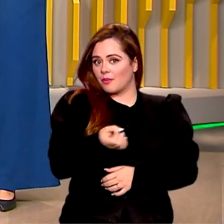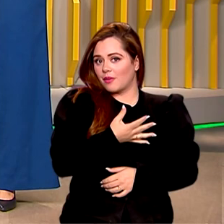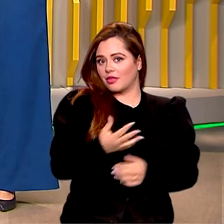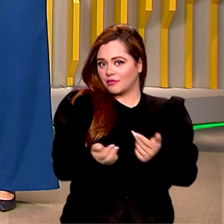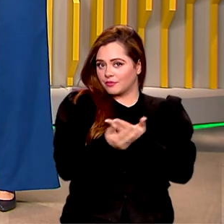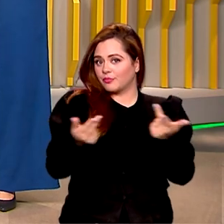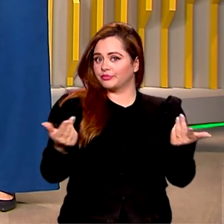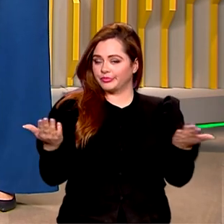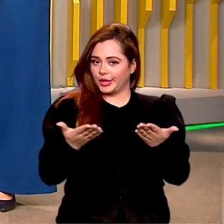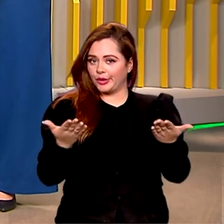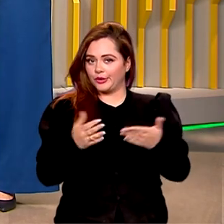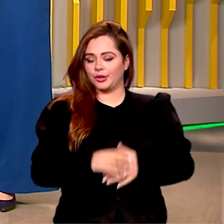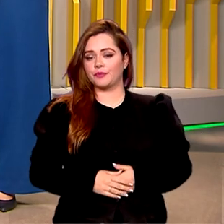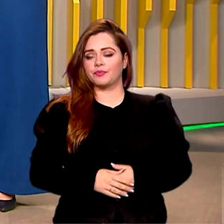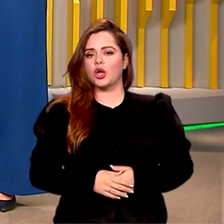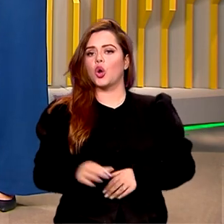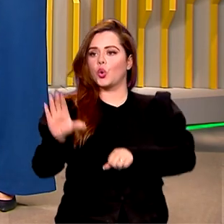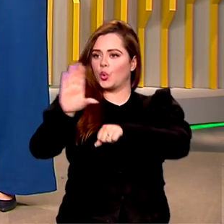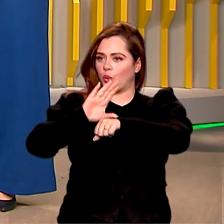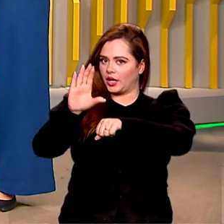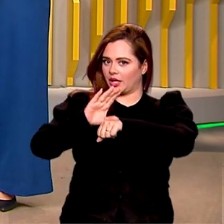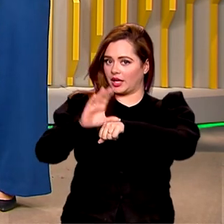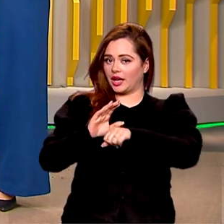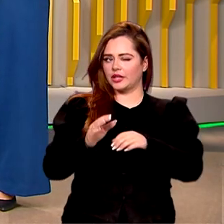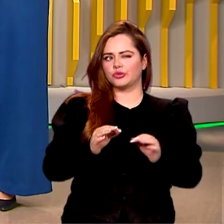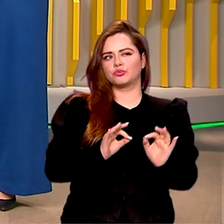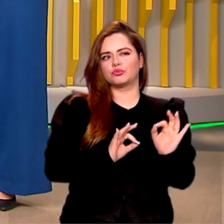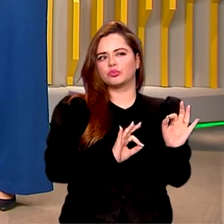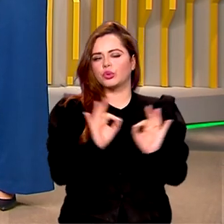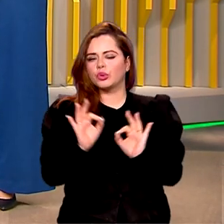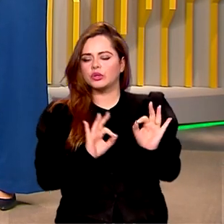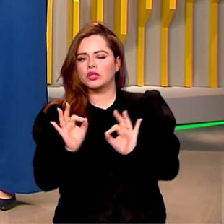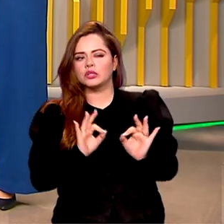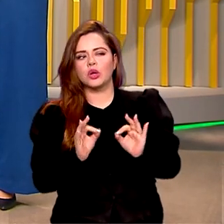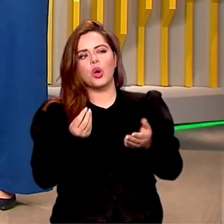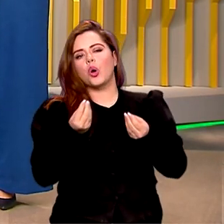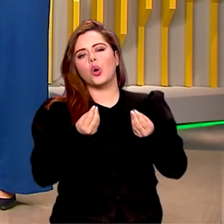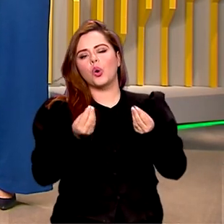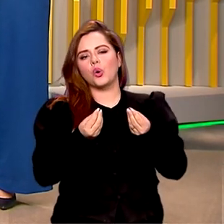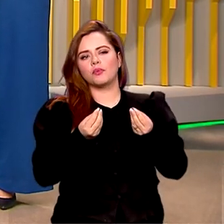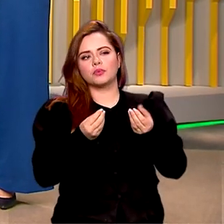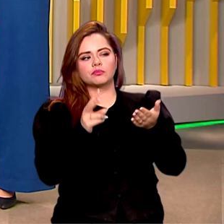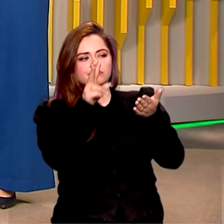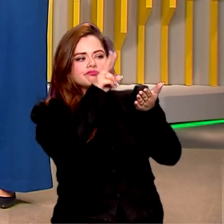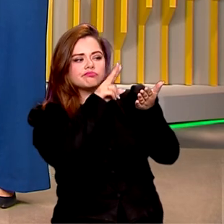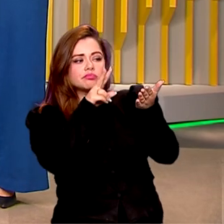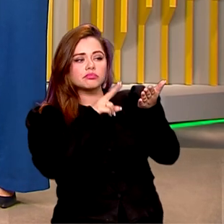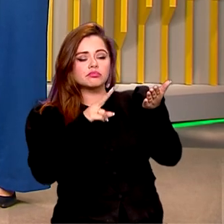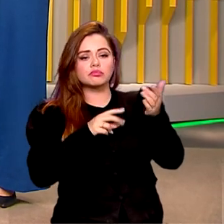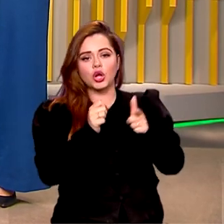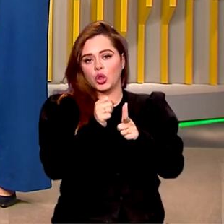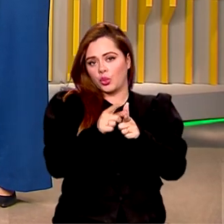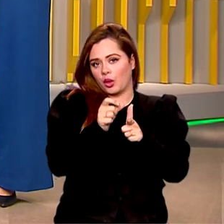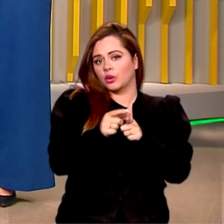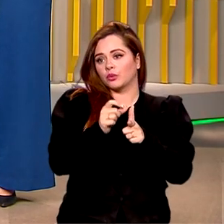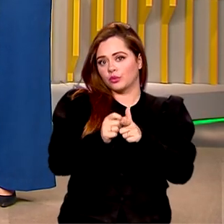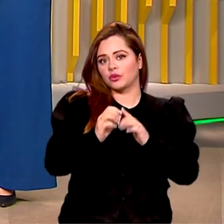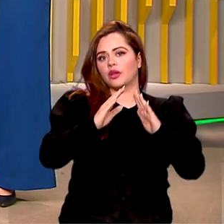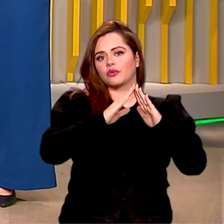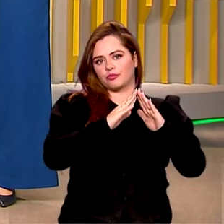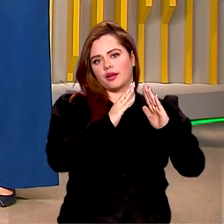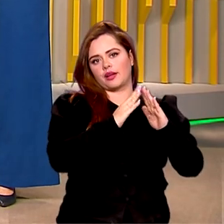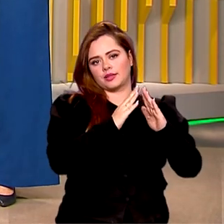assiste, essa nota de crédito funciona como um avalista no aluguel de um imóvel, ou seja, certifica confiança na economia